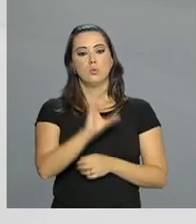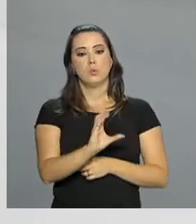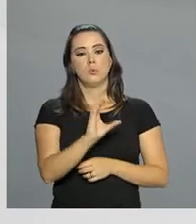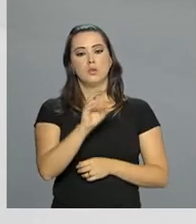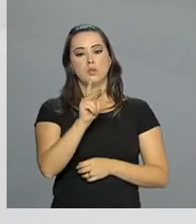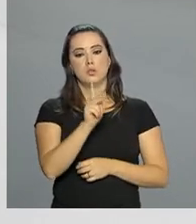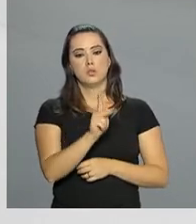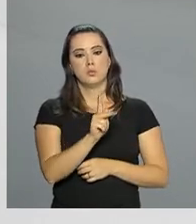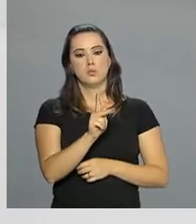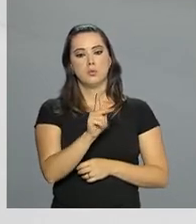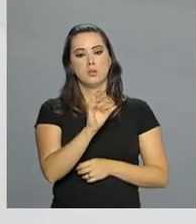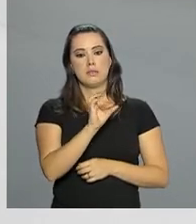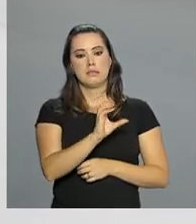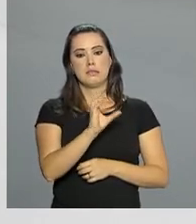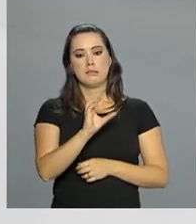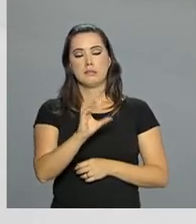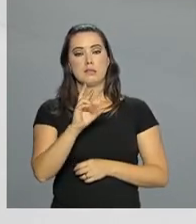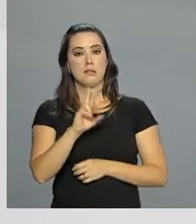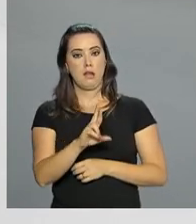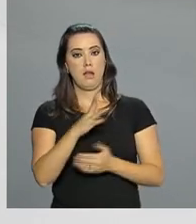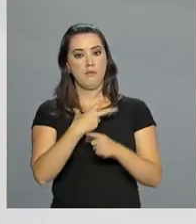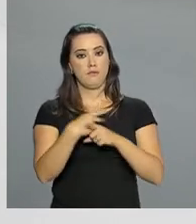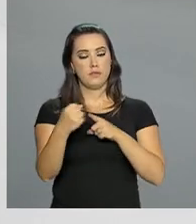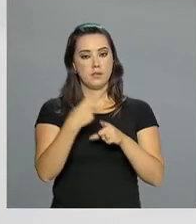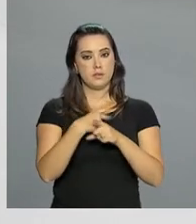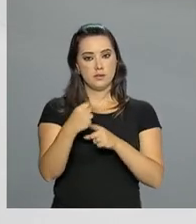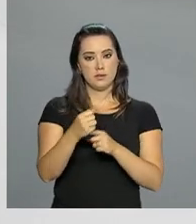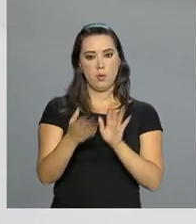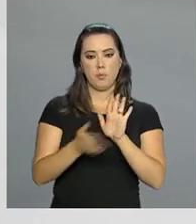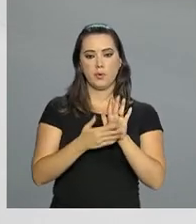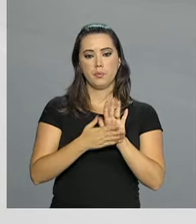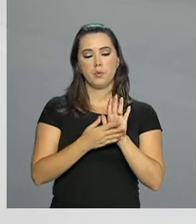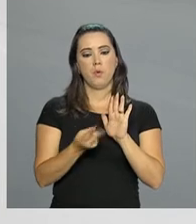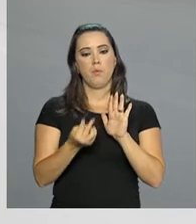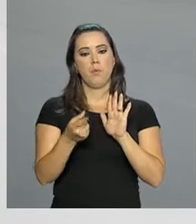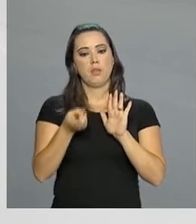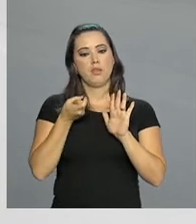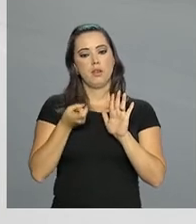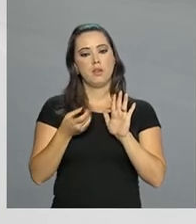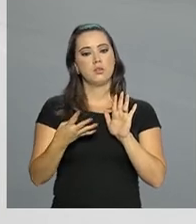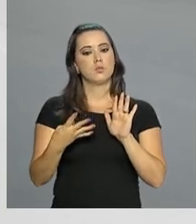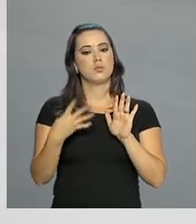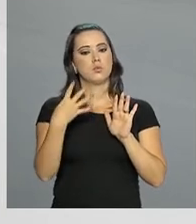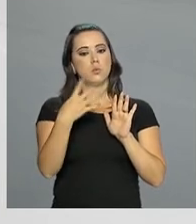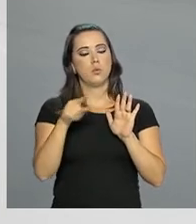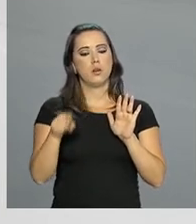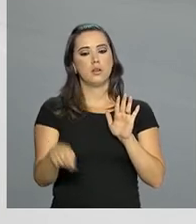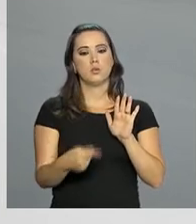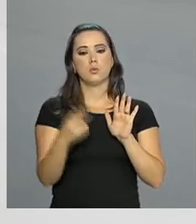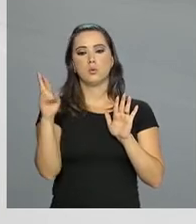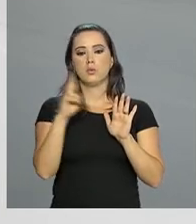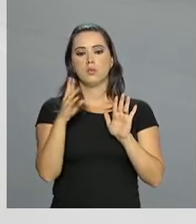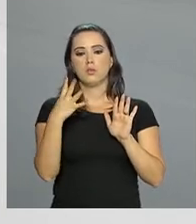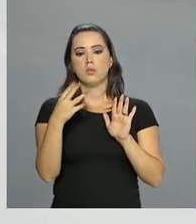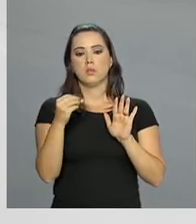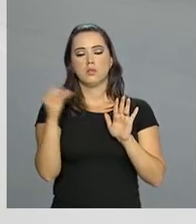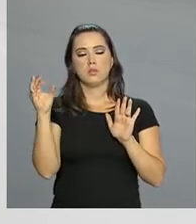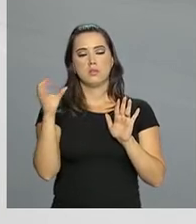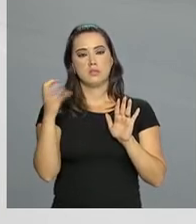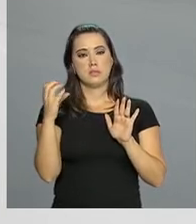Concessões do Grupo CCR venceu o certame ao propor uma tarifa de pedágio no valor de R$,30,